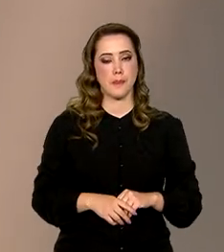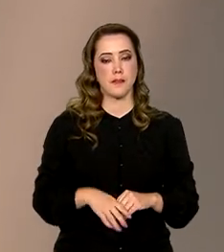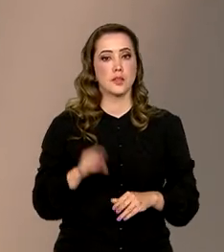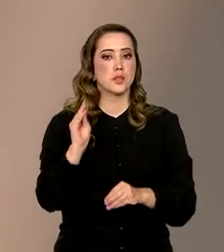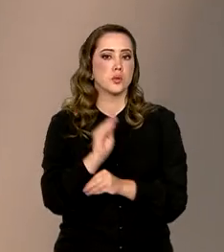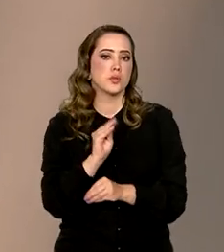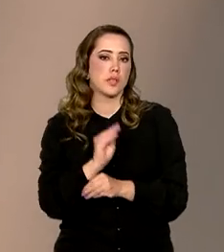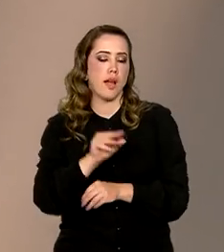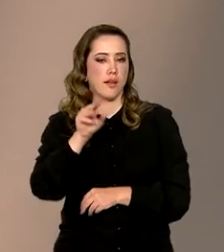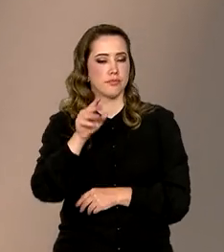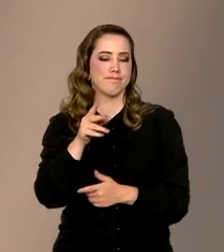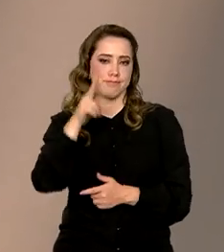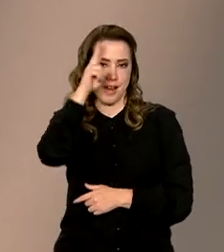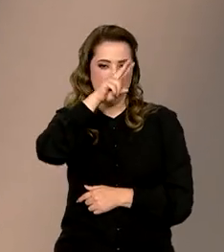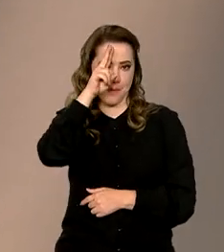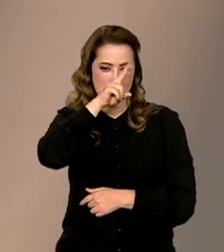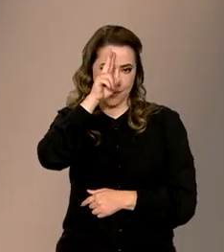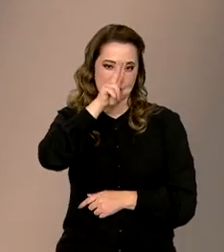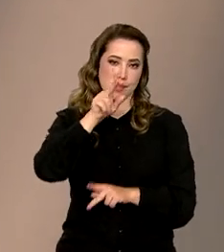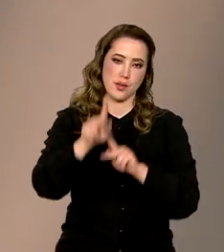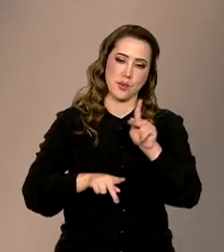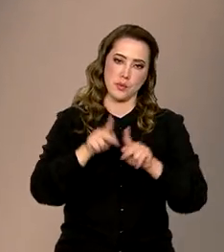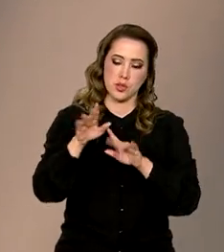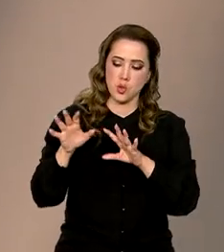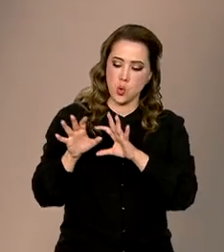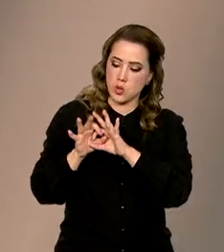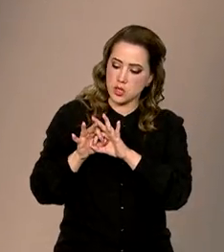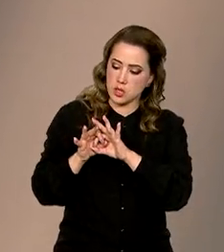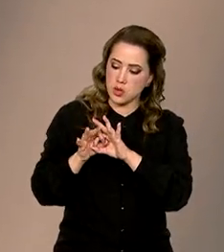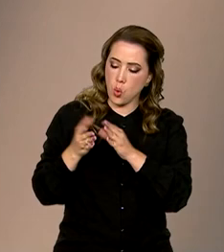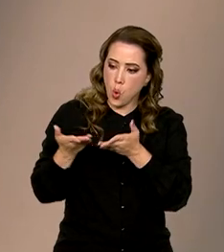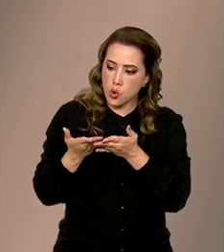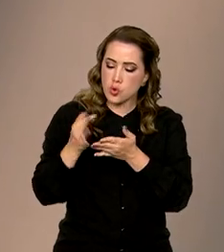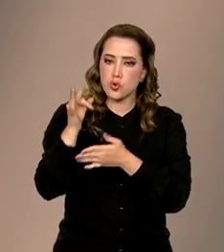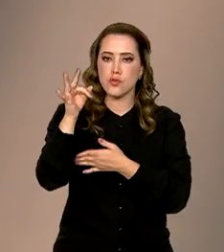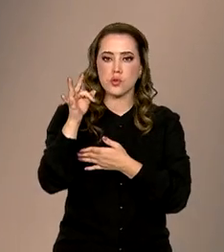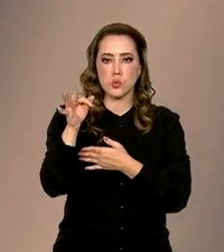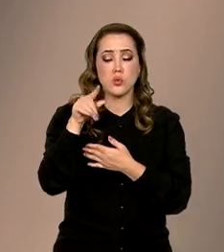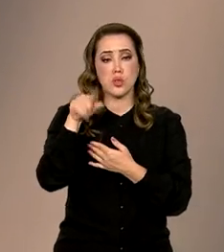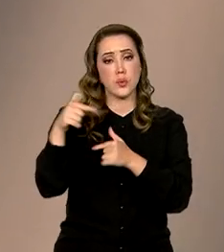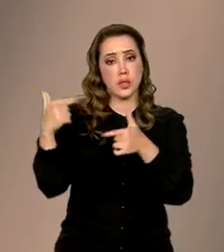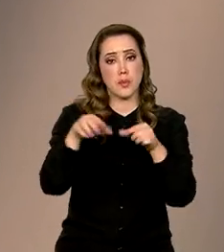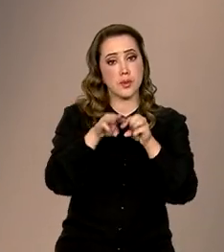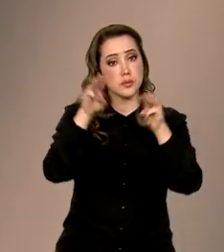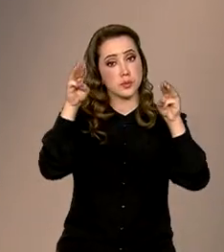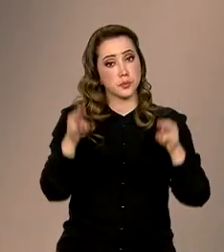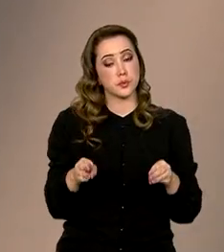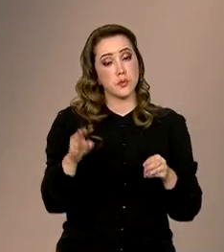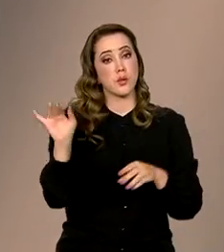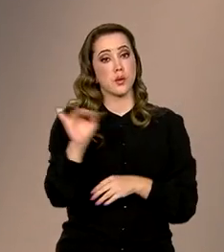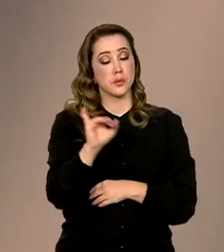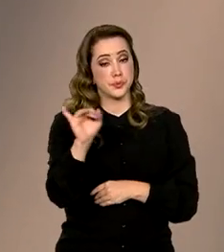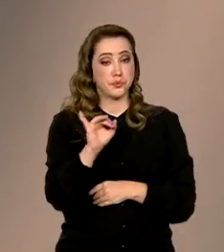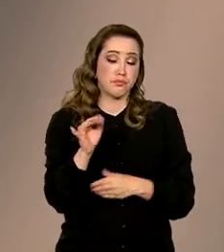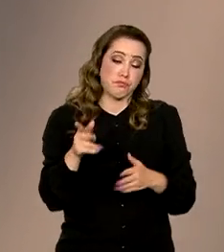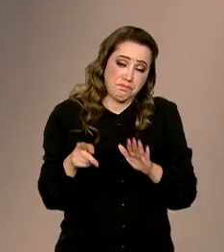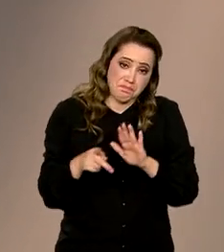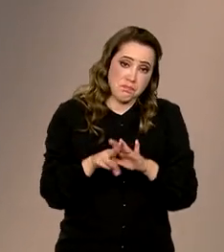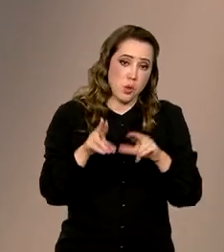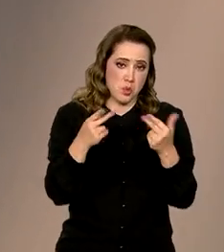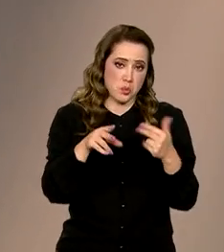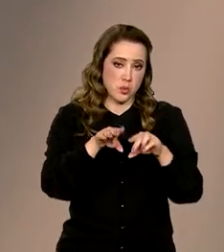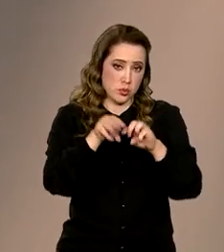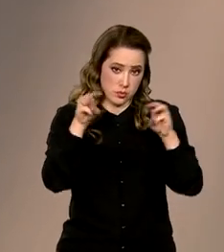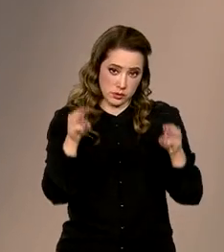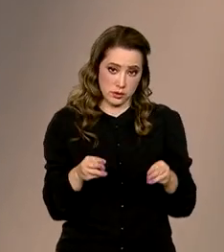Preservar a memória de um povo e conectá-la com o presente e o futuro. Esse é o papel de museus e instituições do gênero. A